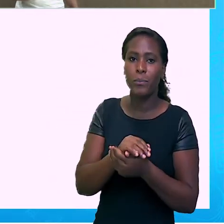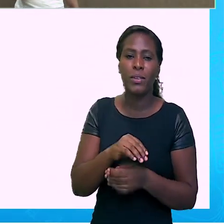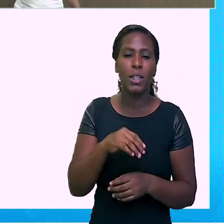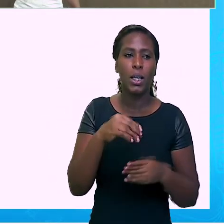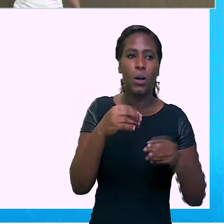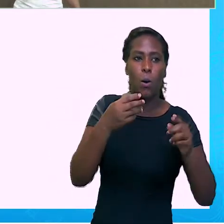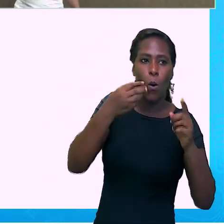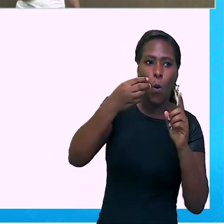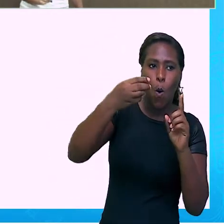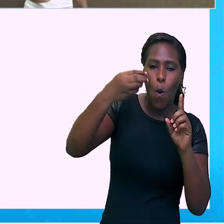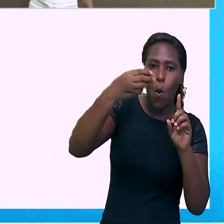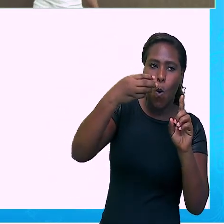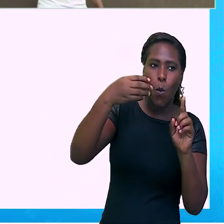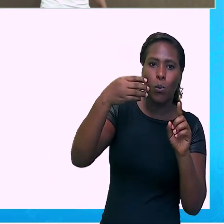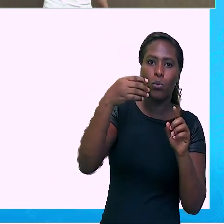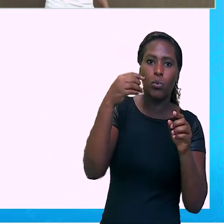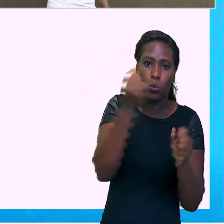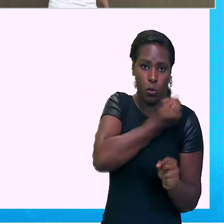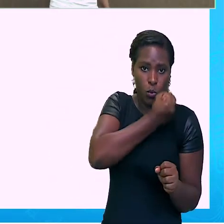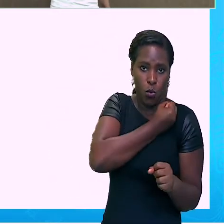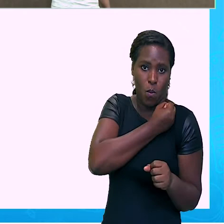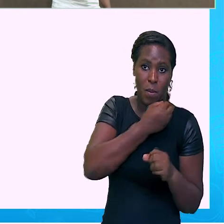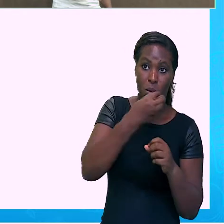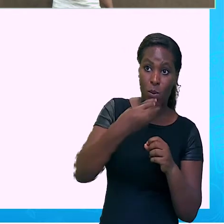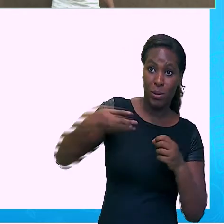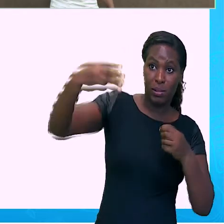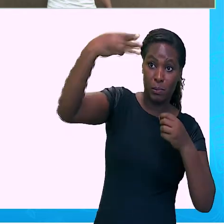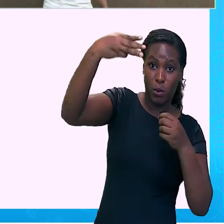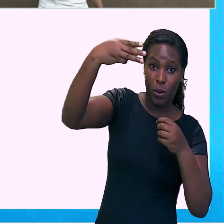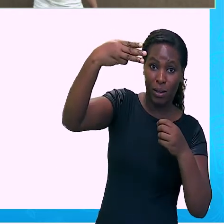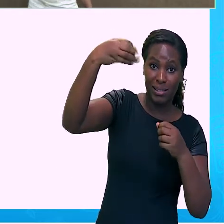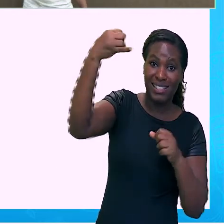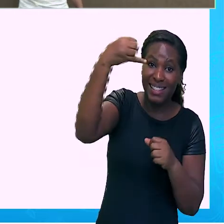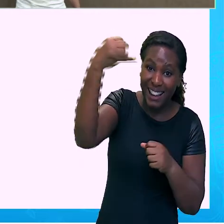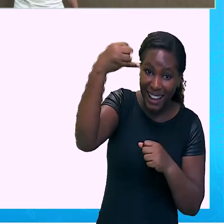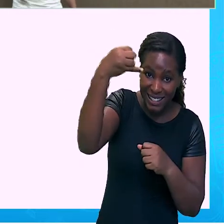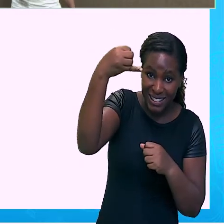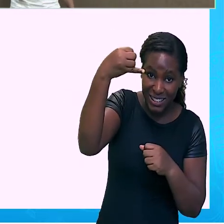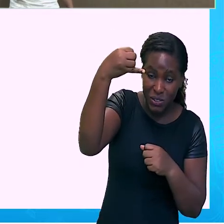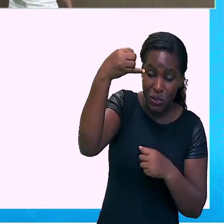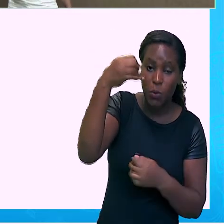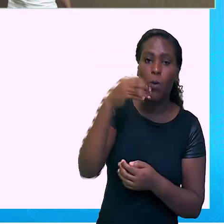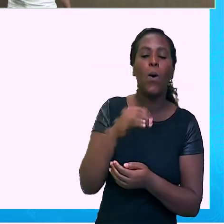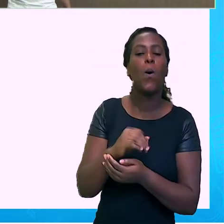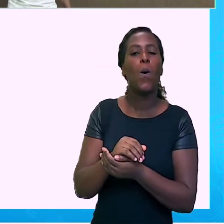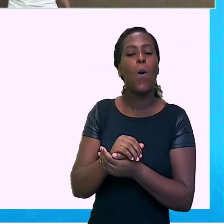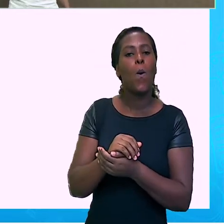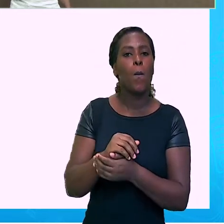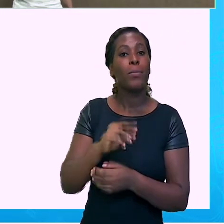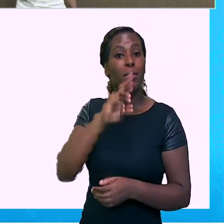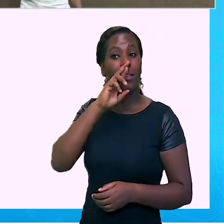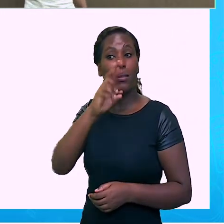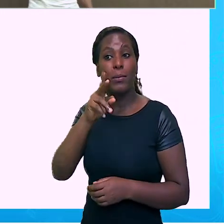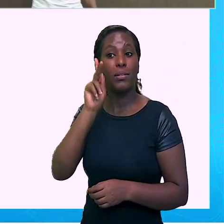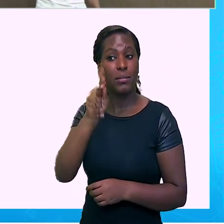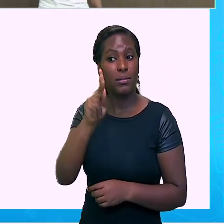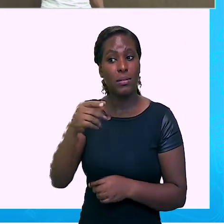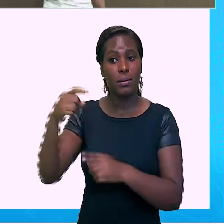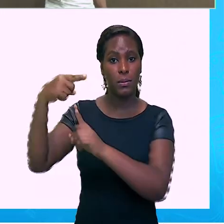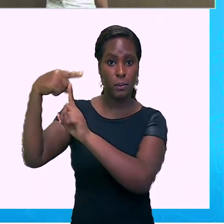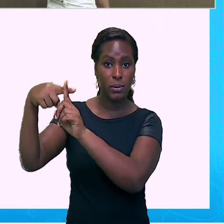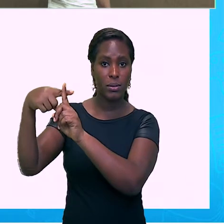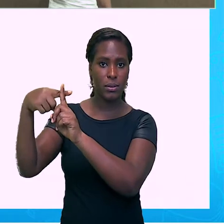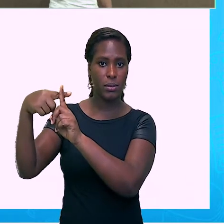Certo? Número negativo expoente par, resultado positivo. Nós aprendemos isso em